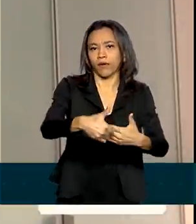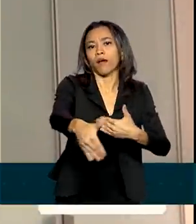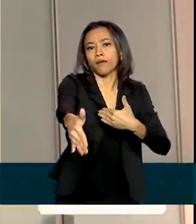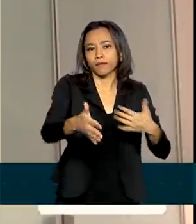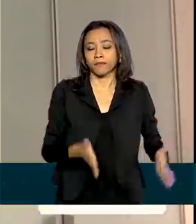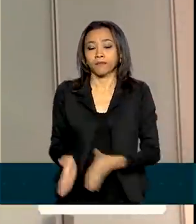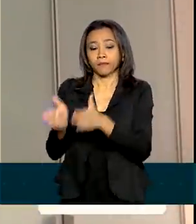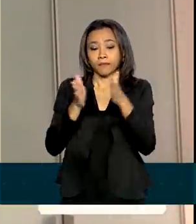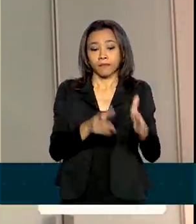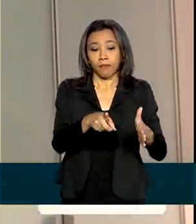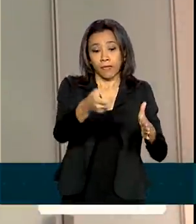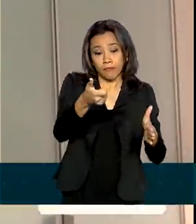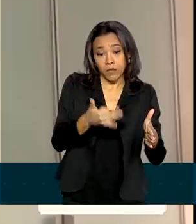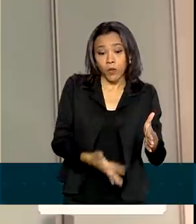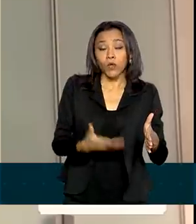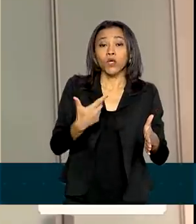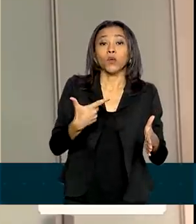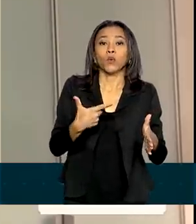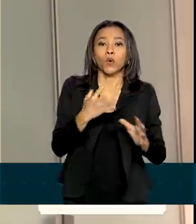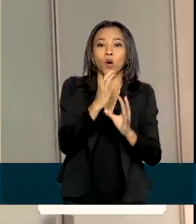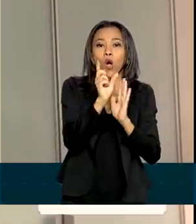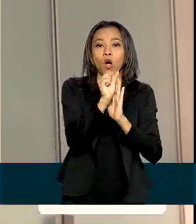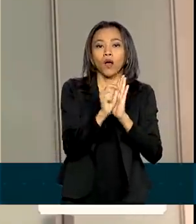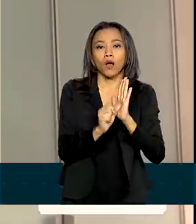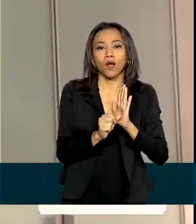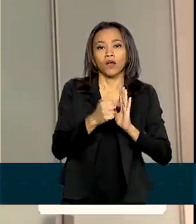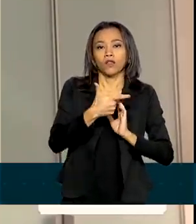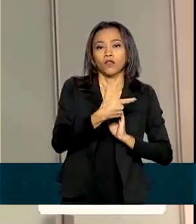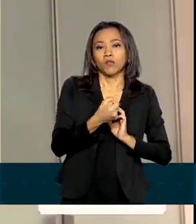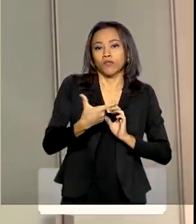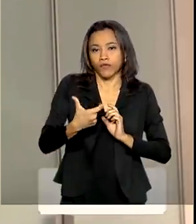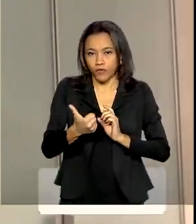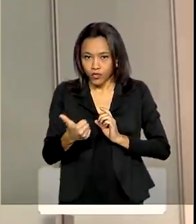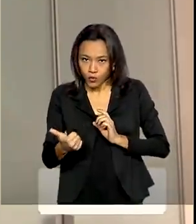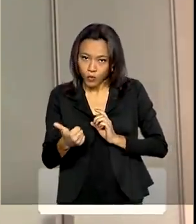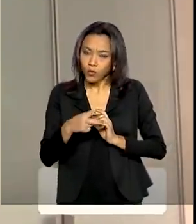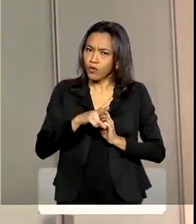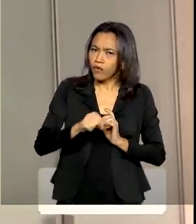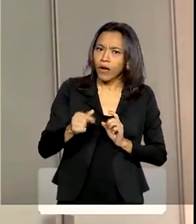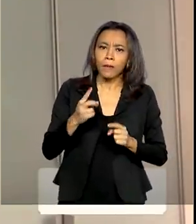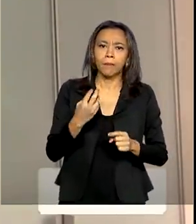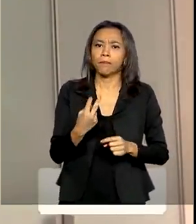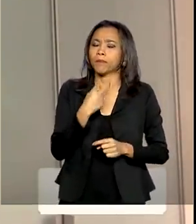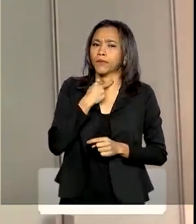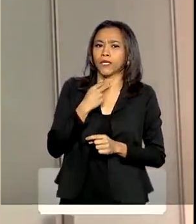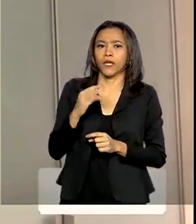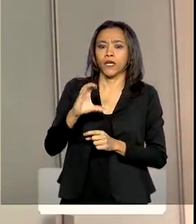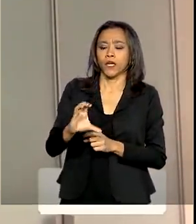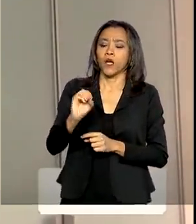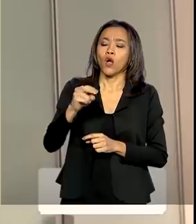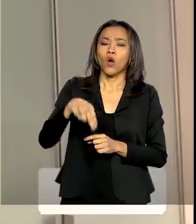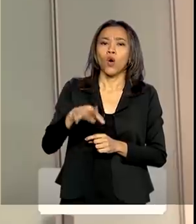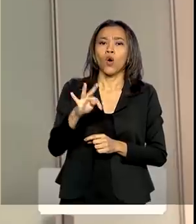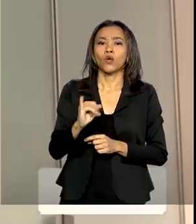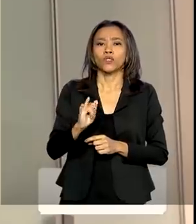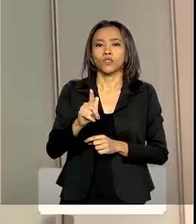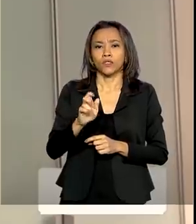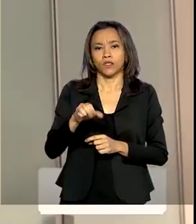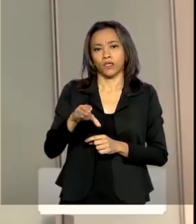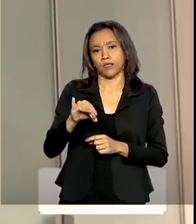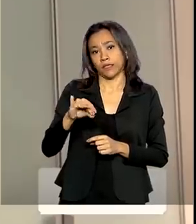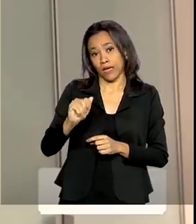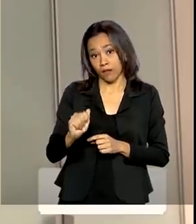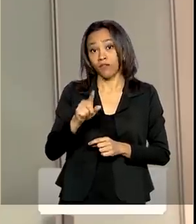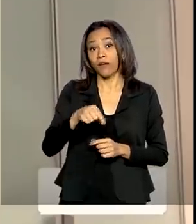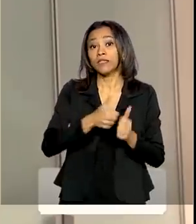orçamento de 2021 não poderá ser contingenciado, porque vai seguir um sistema de meta fiscal